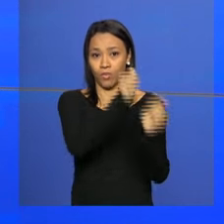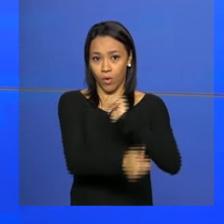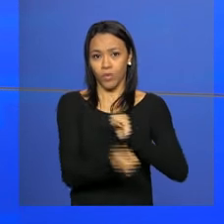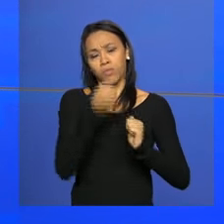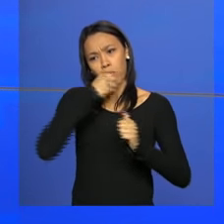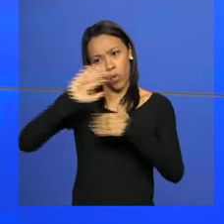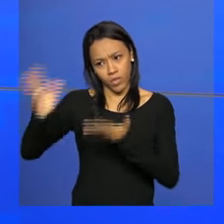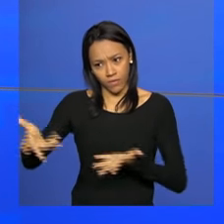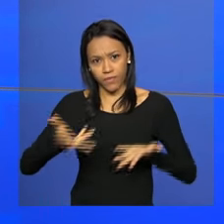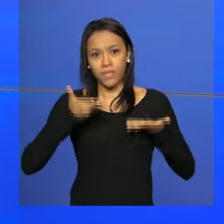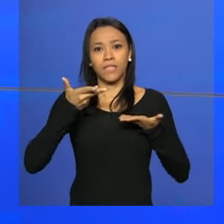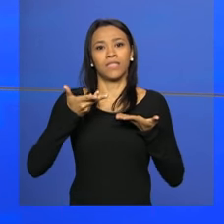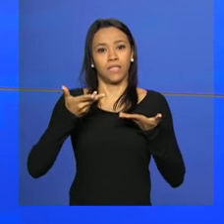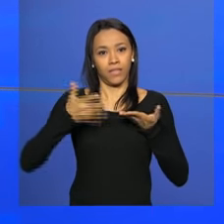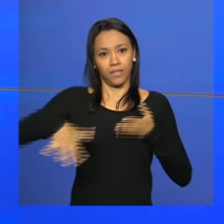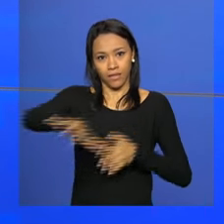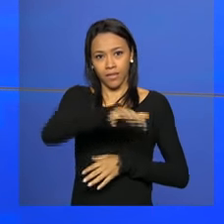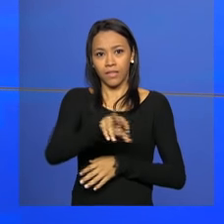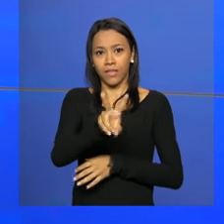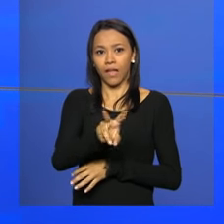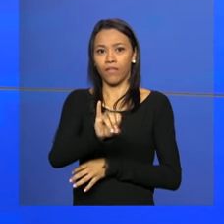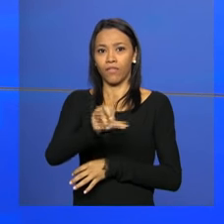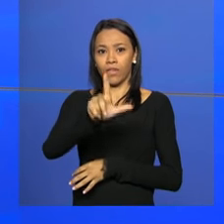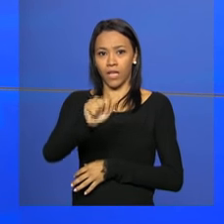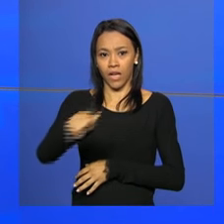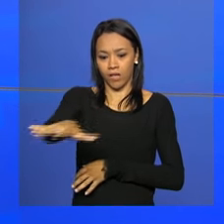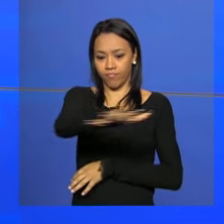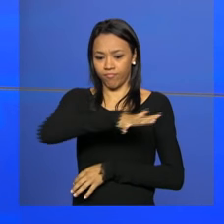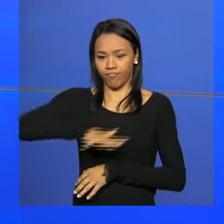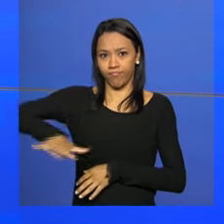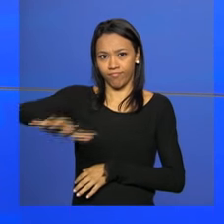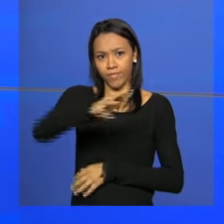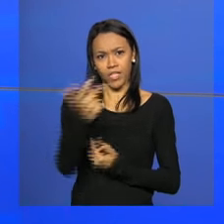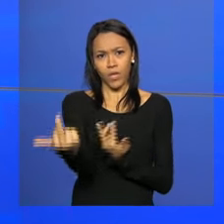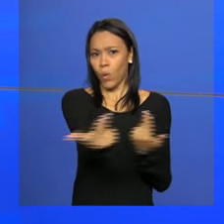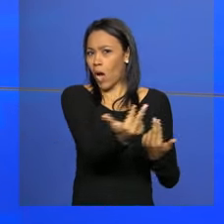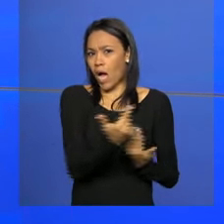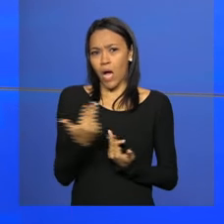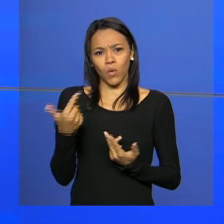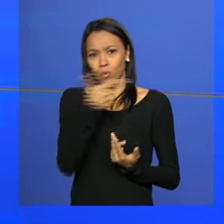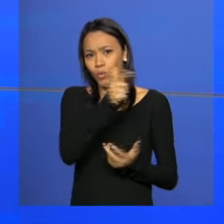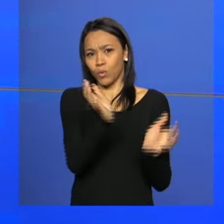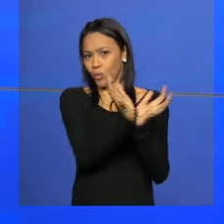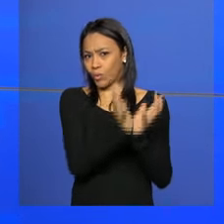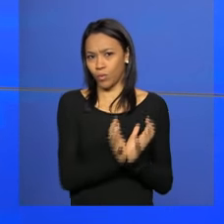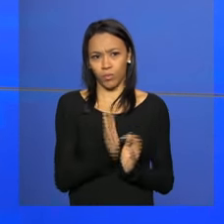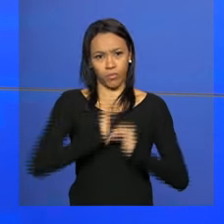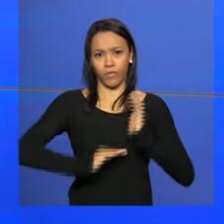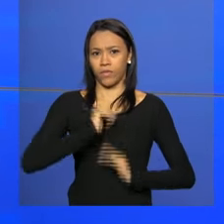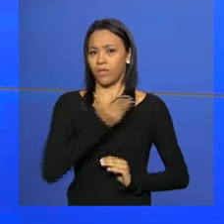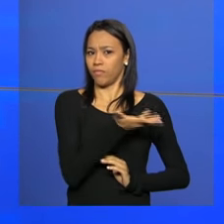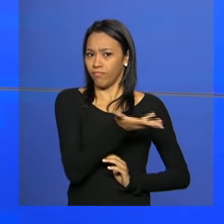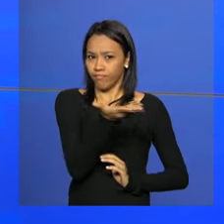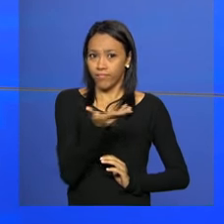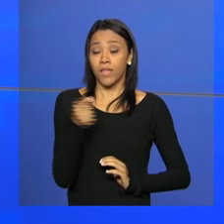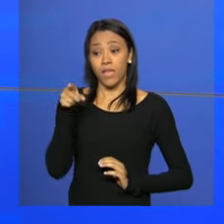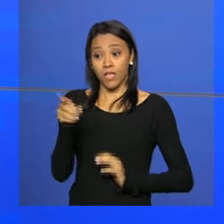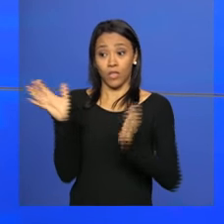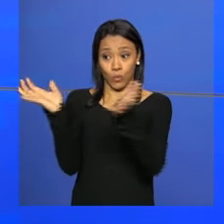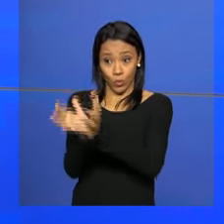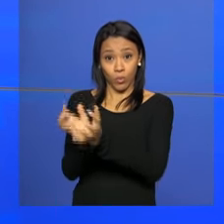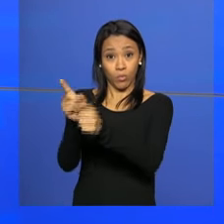-vindas na Vila Olímpica, onde serão acomodados, assim como todas as outras equipes. Na cerimônia de abertura, o time dos